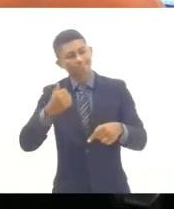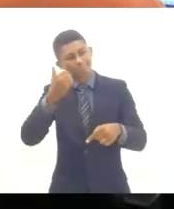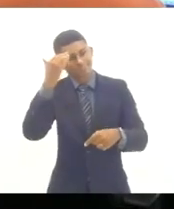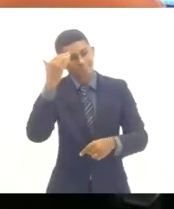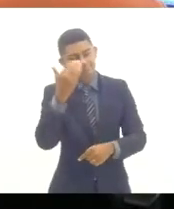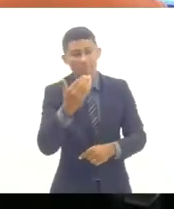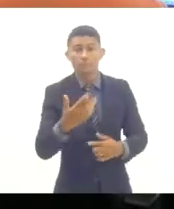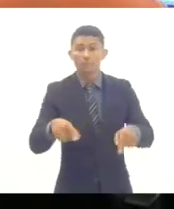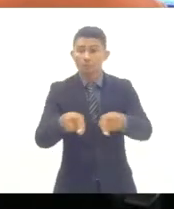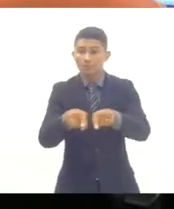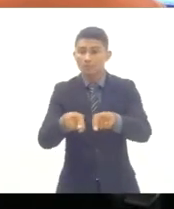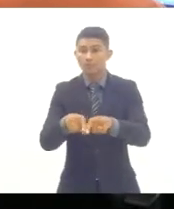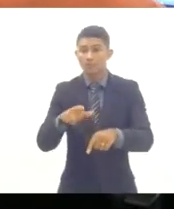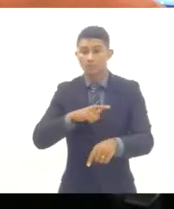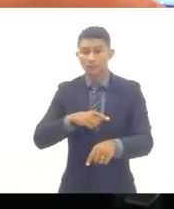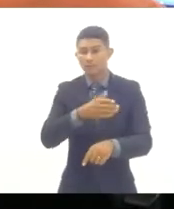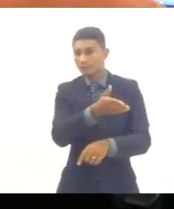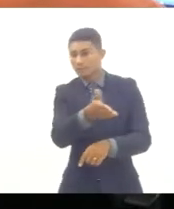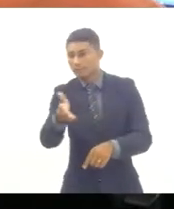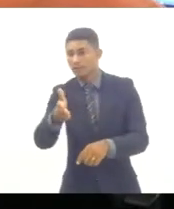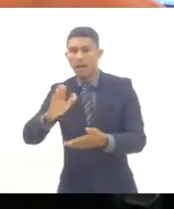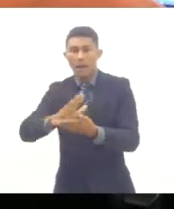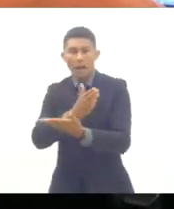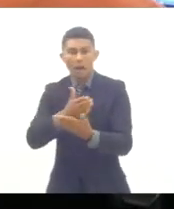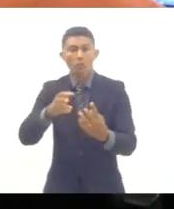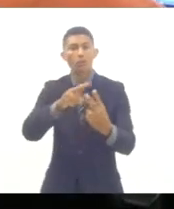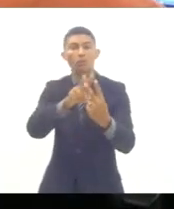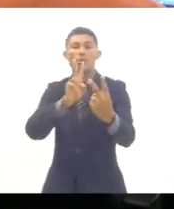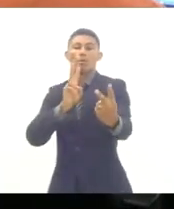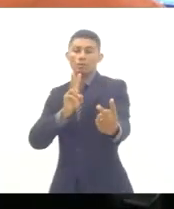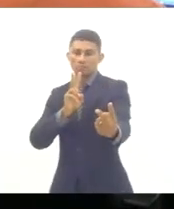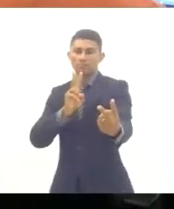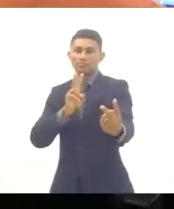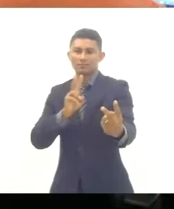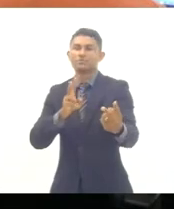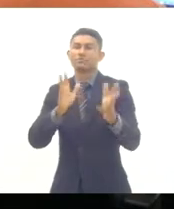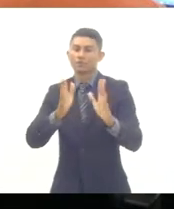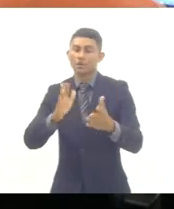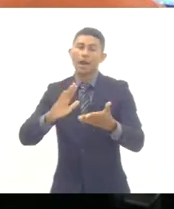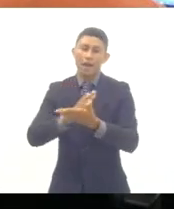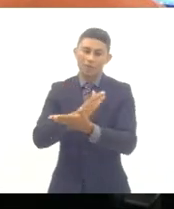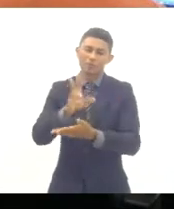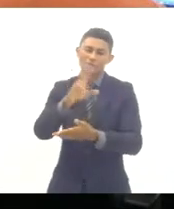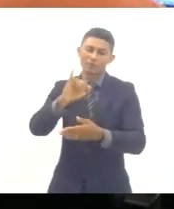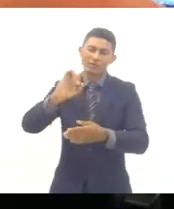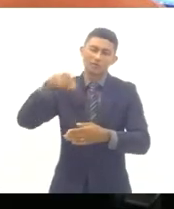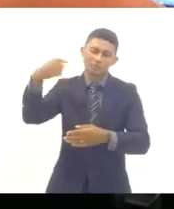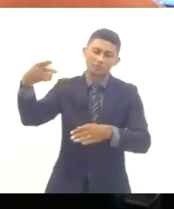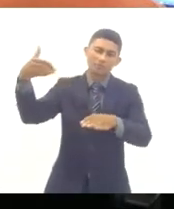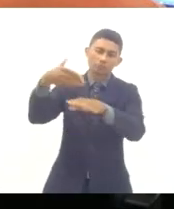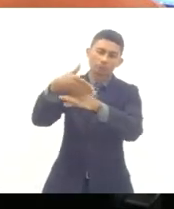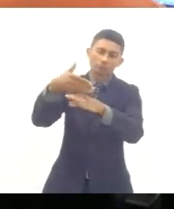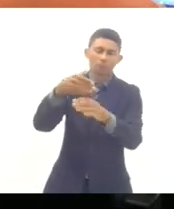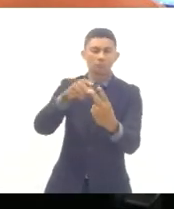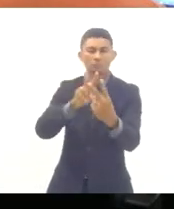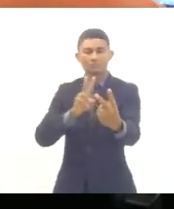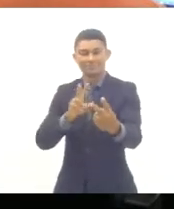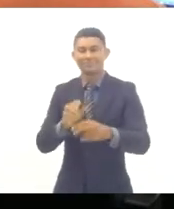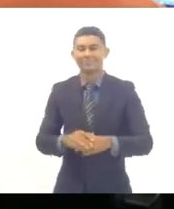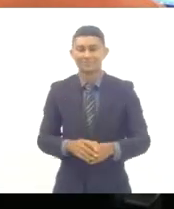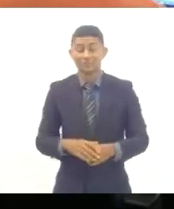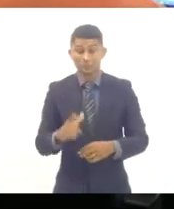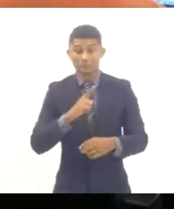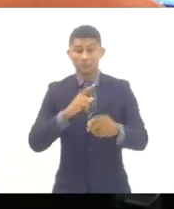E temos aqui também algumas representações que estão online, algumas já estão, outras estão chegando, a representação da Campanha